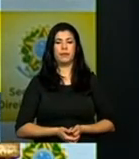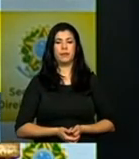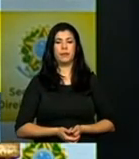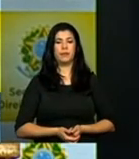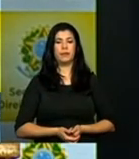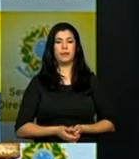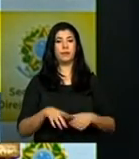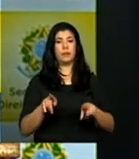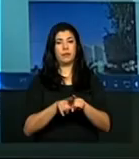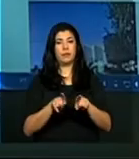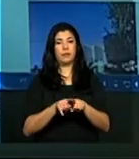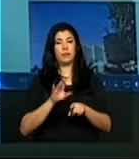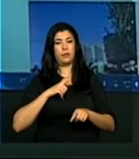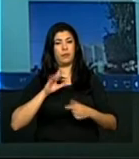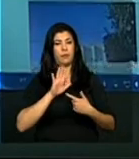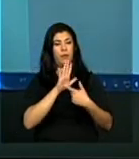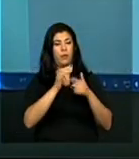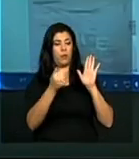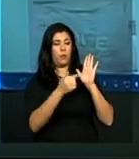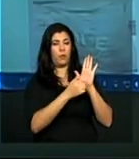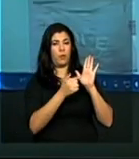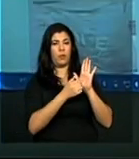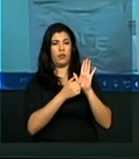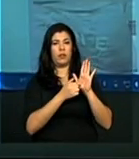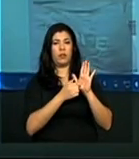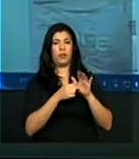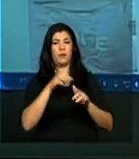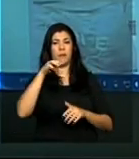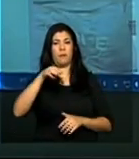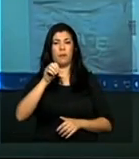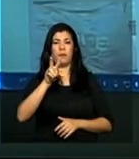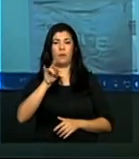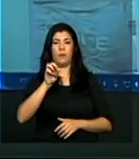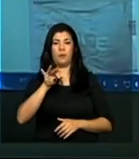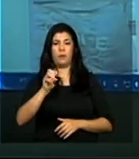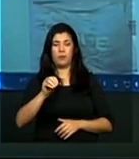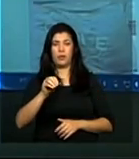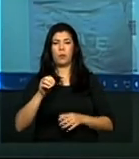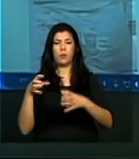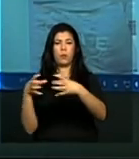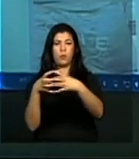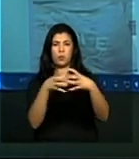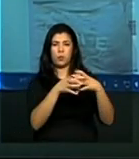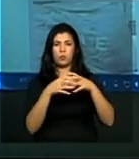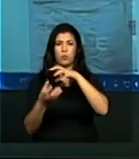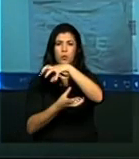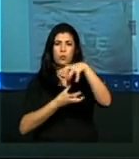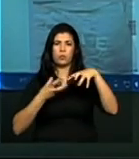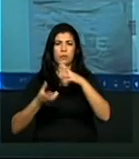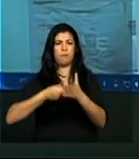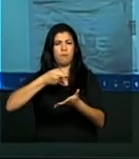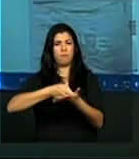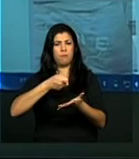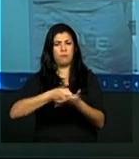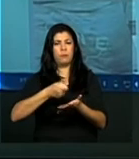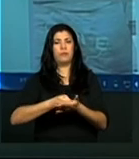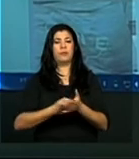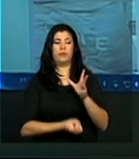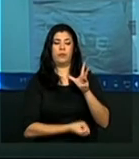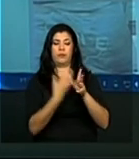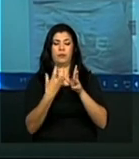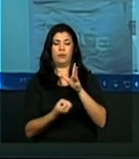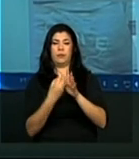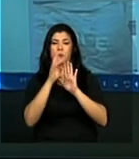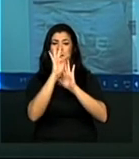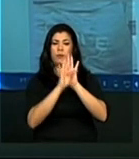Aí a gente tem os movimentos de resistência. São muitos. A gente desenvolveu textos para